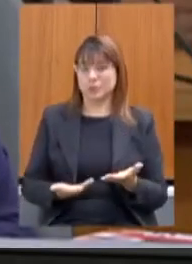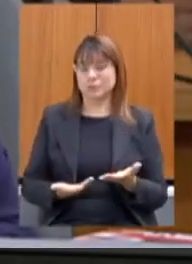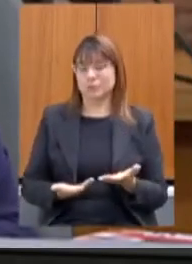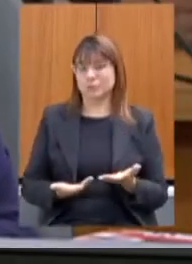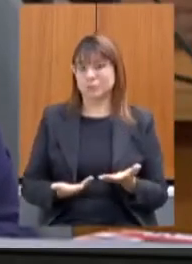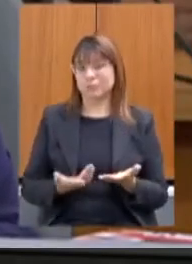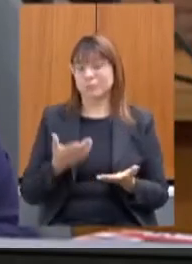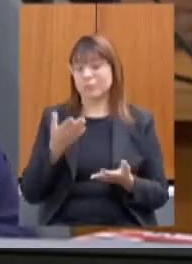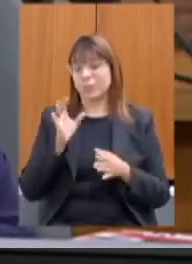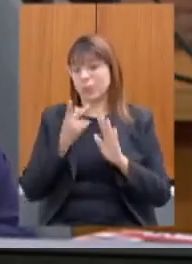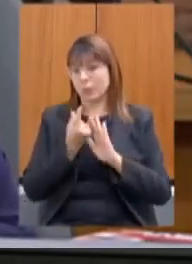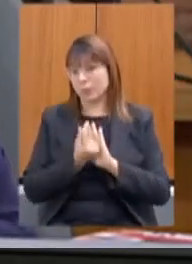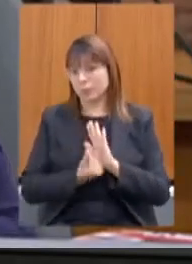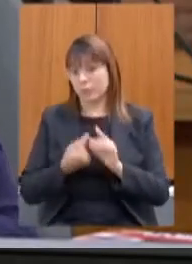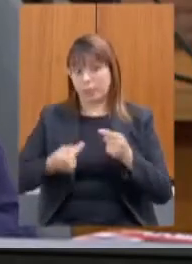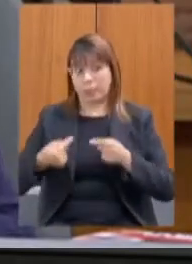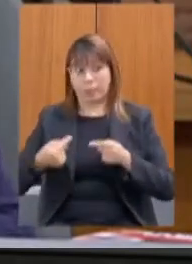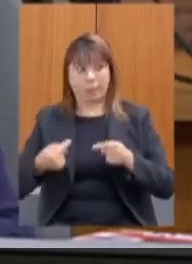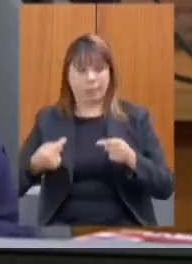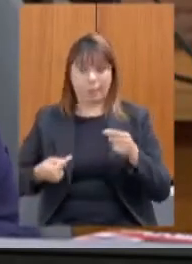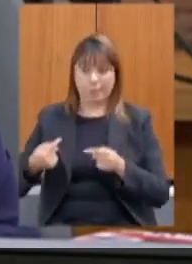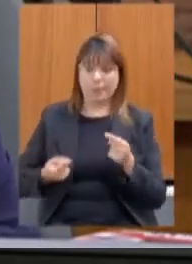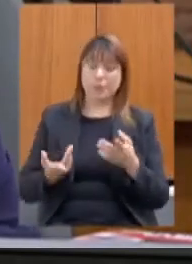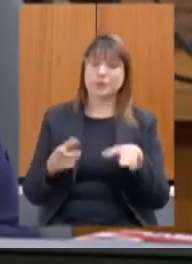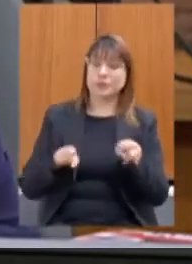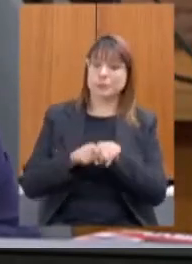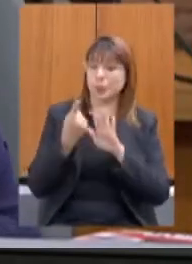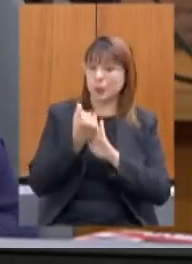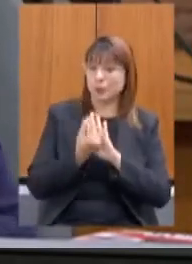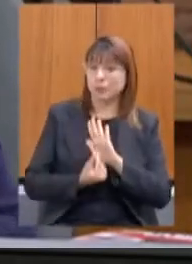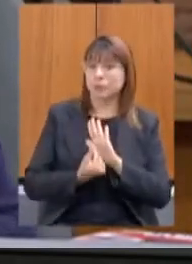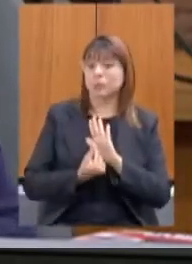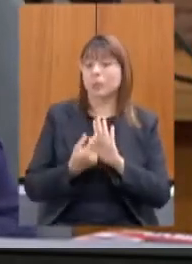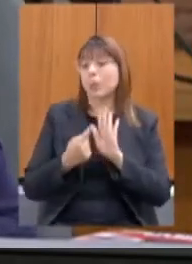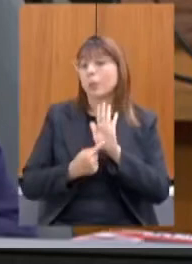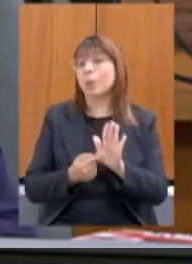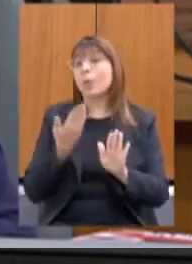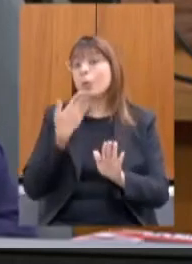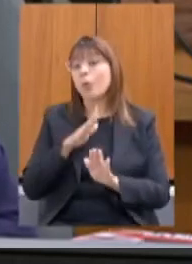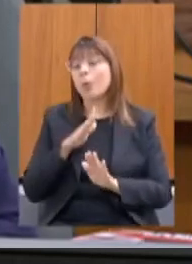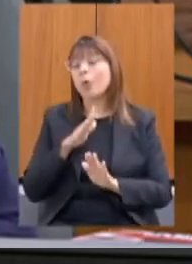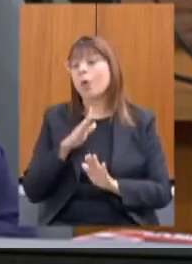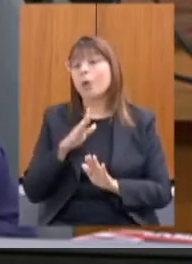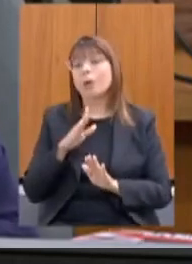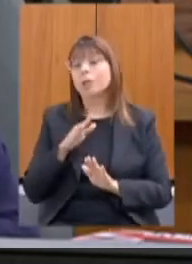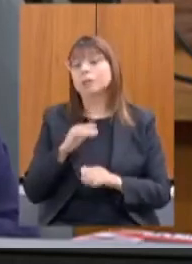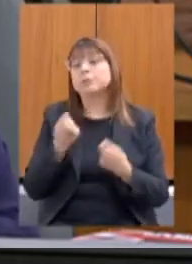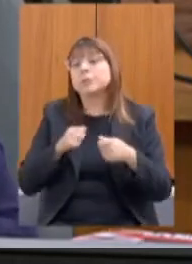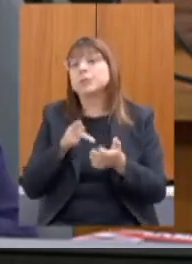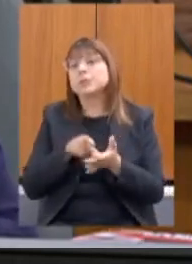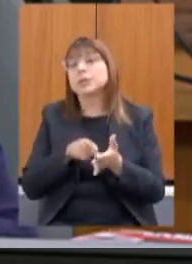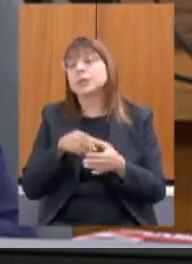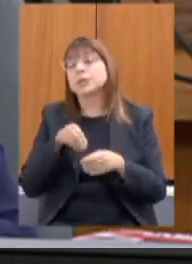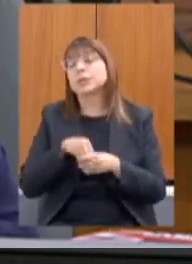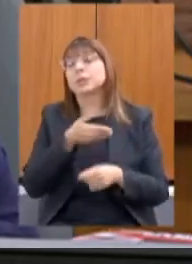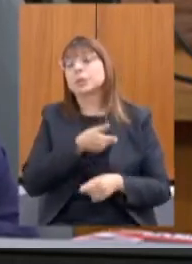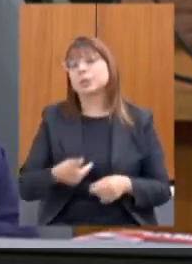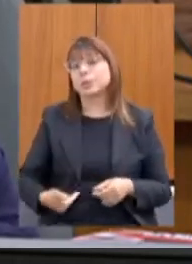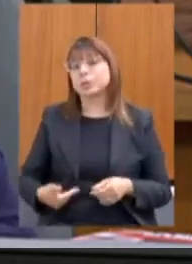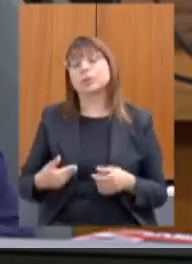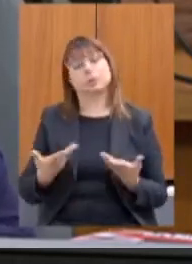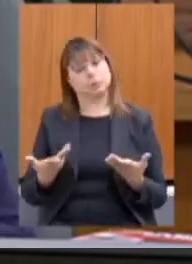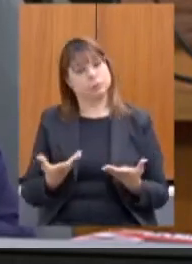E o orçamento também identifica as prioridades de um governo. Então, eu acho que valeria a pena nós